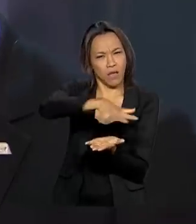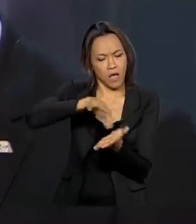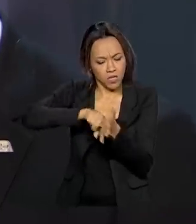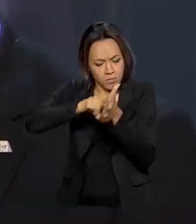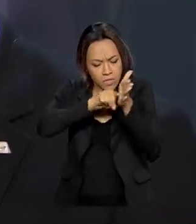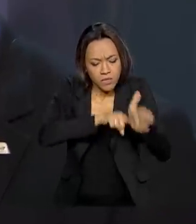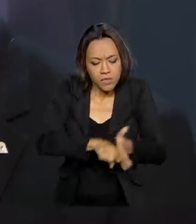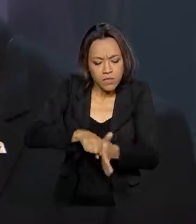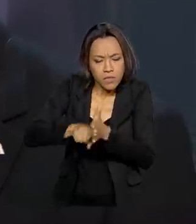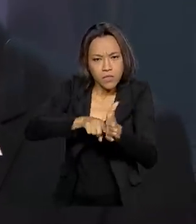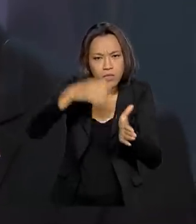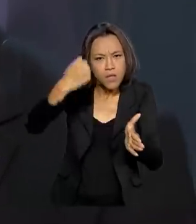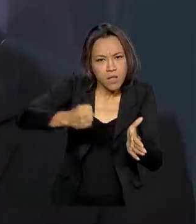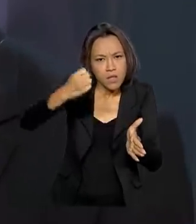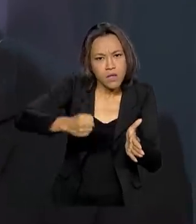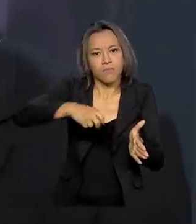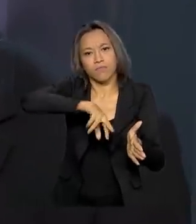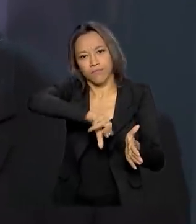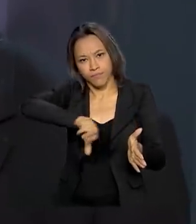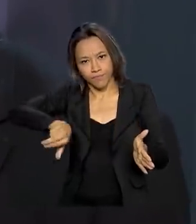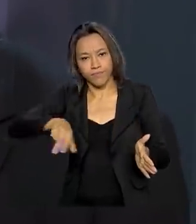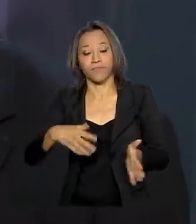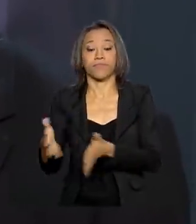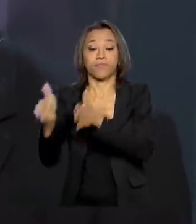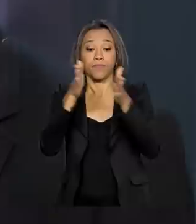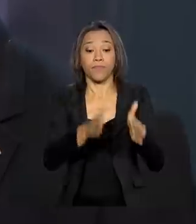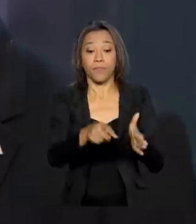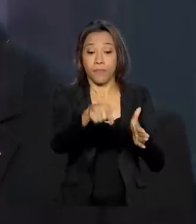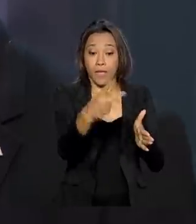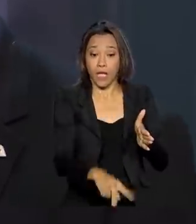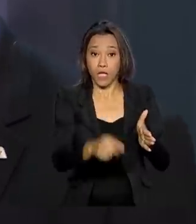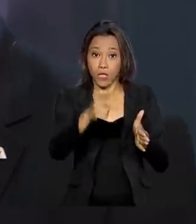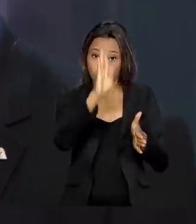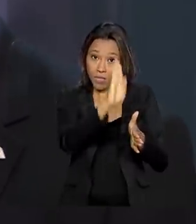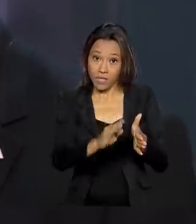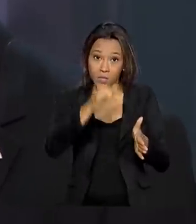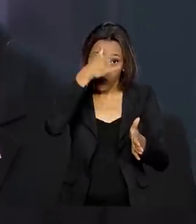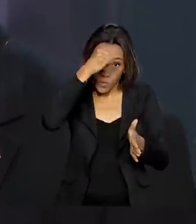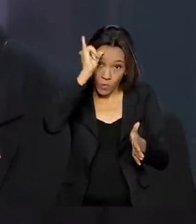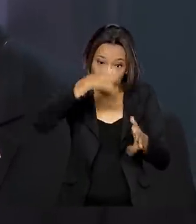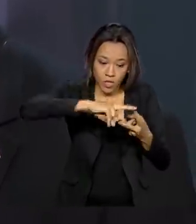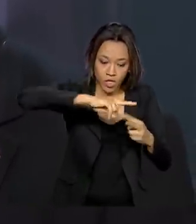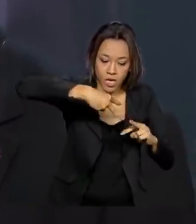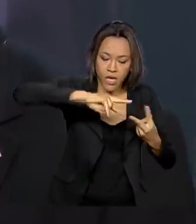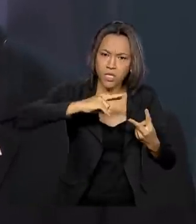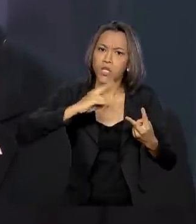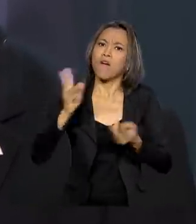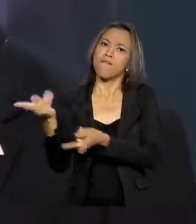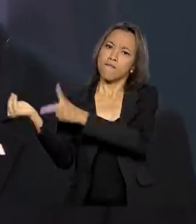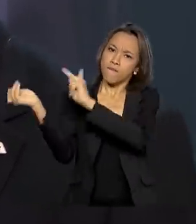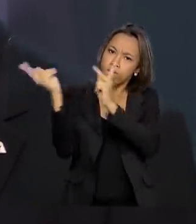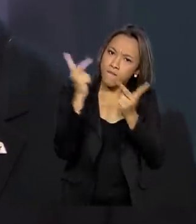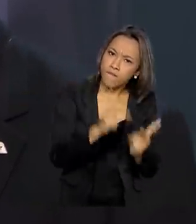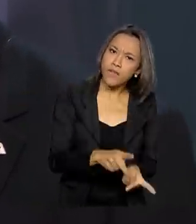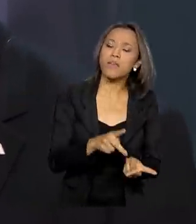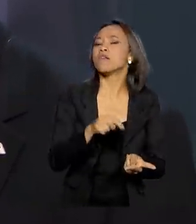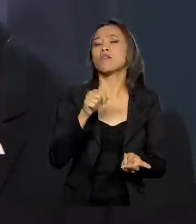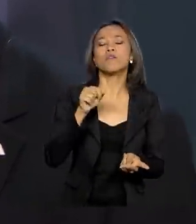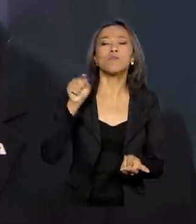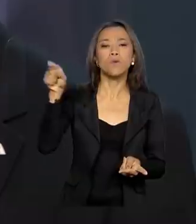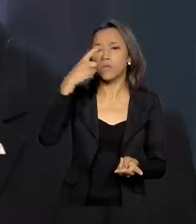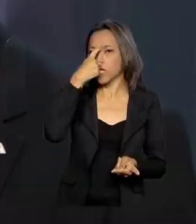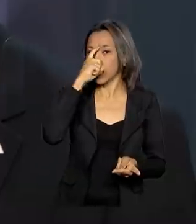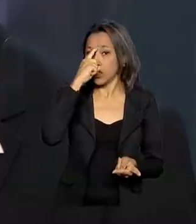A base genética do gado brasileiro, uma boa parte, veio da Índia. Nós trouxemos o gado indiano. Então,